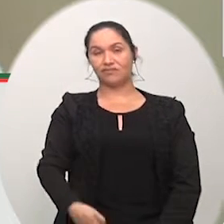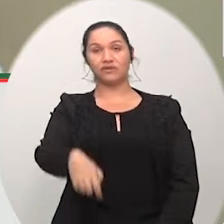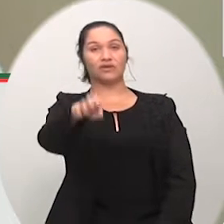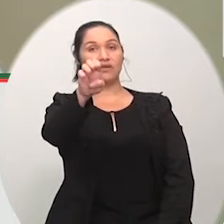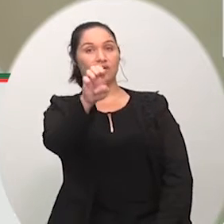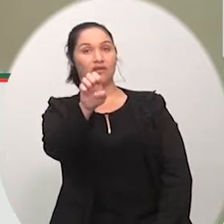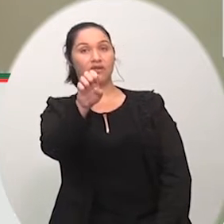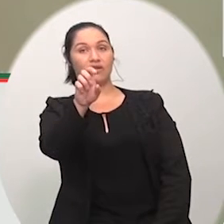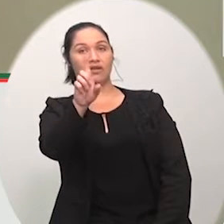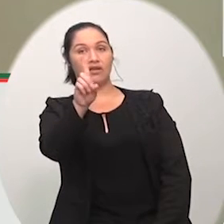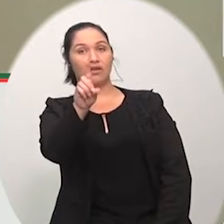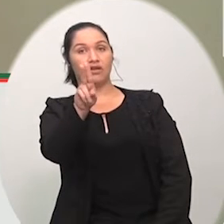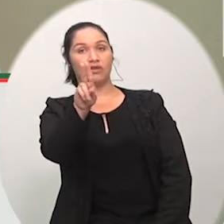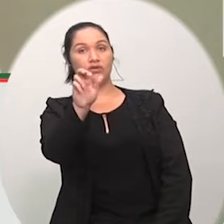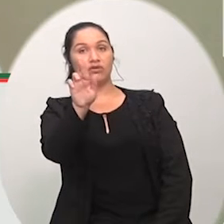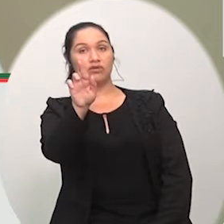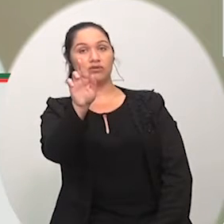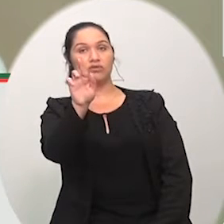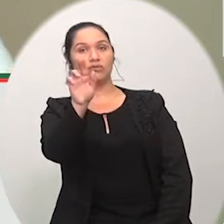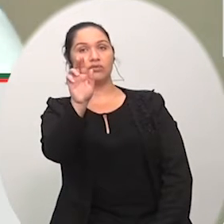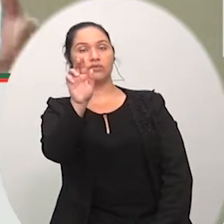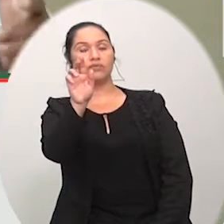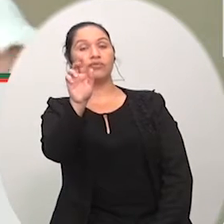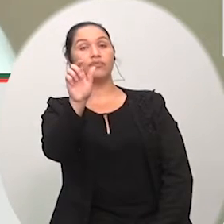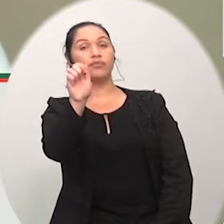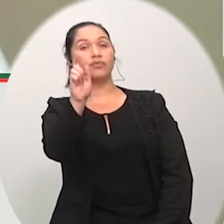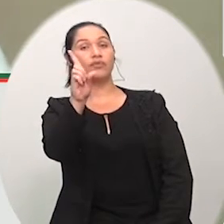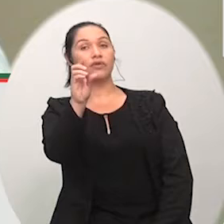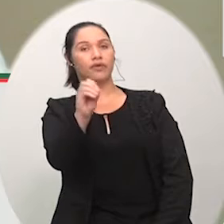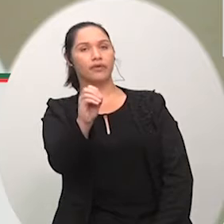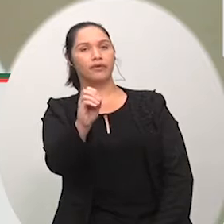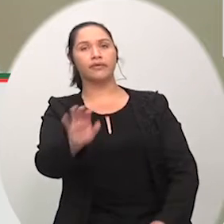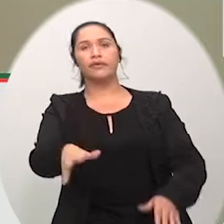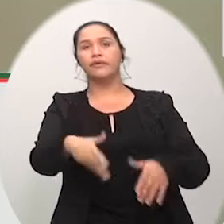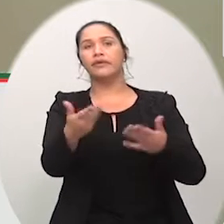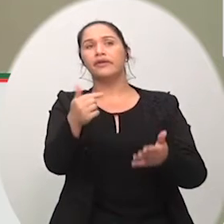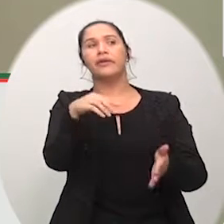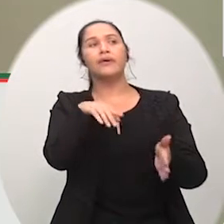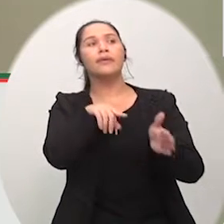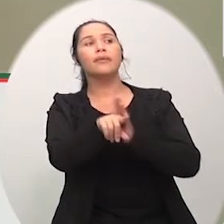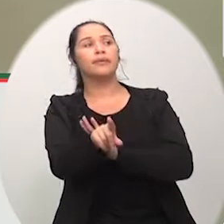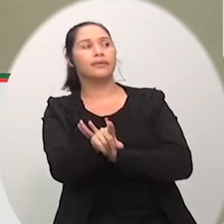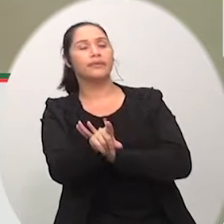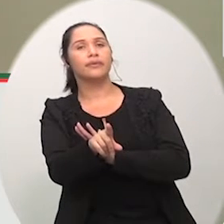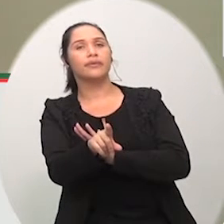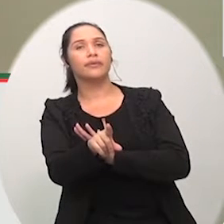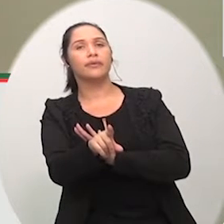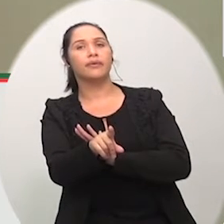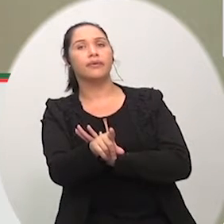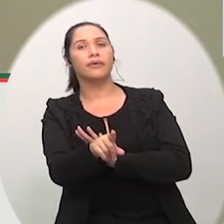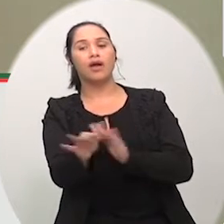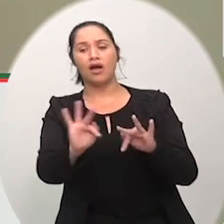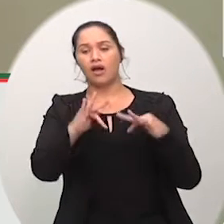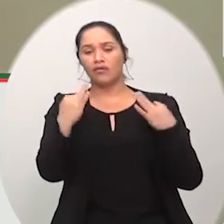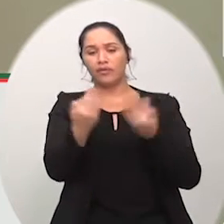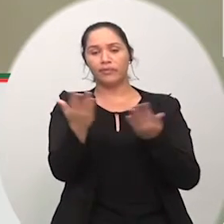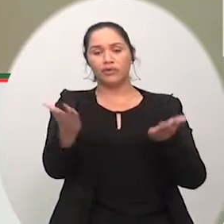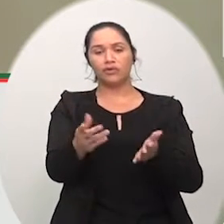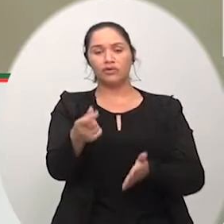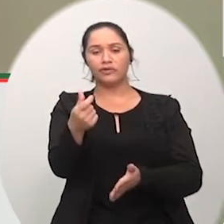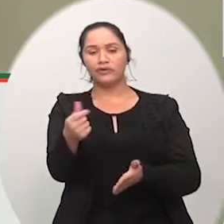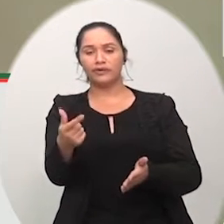como se fosse hoje. Então eu faço uma pergunta, e se a pessoa não tem, a família não tem? Como é que ia ficar a situação?